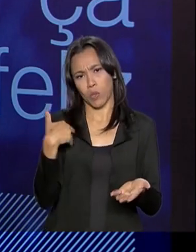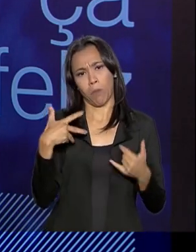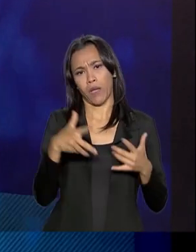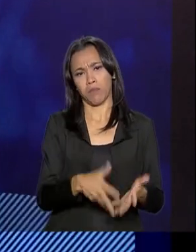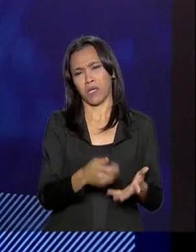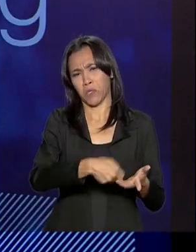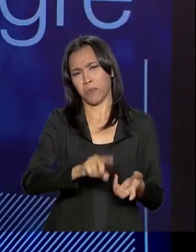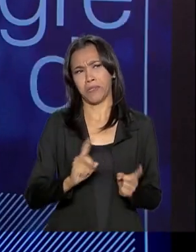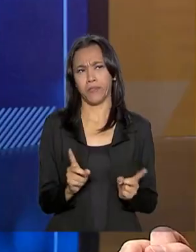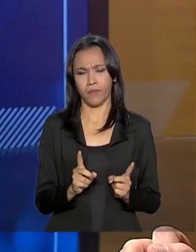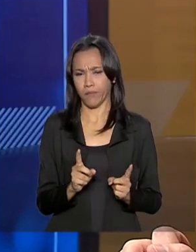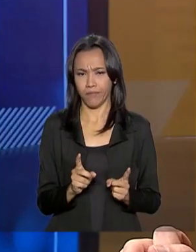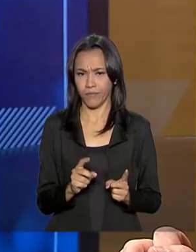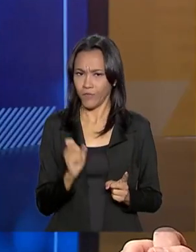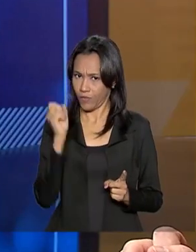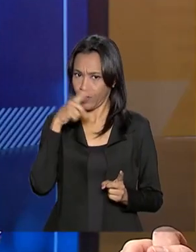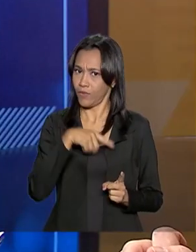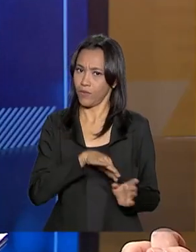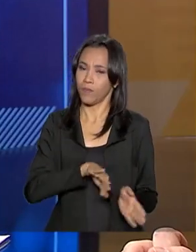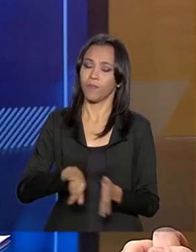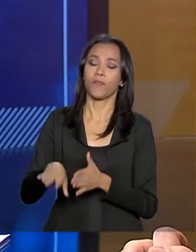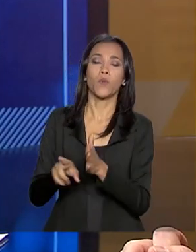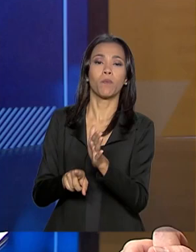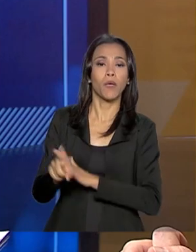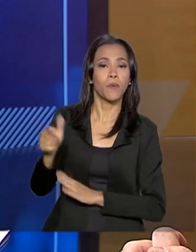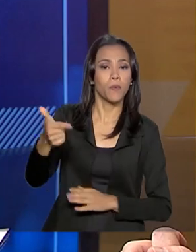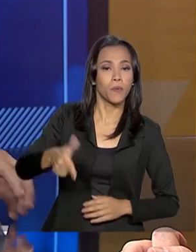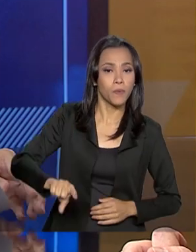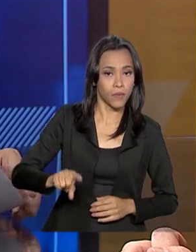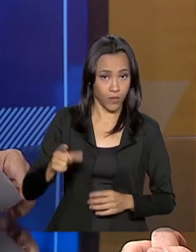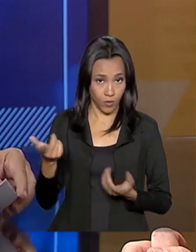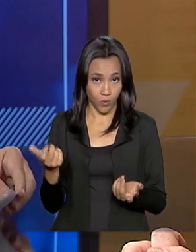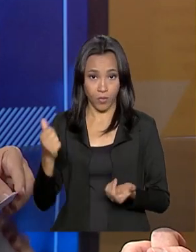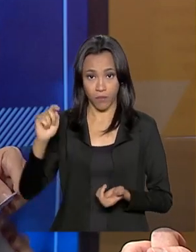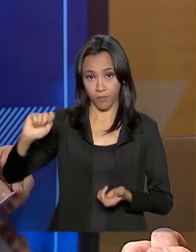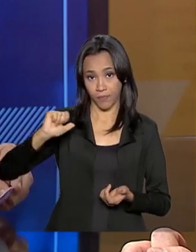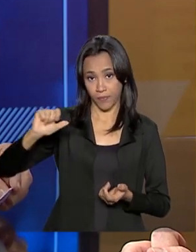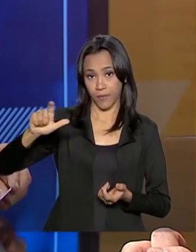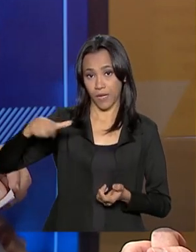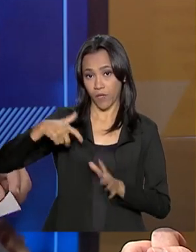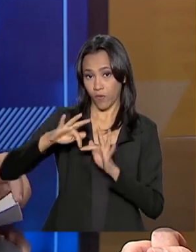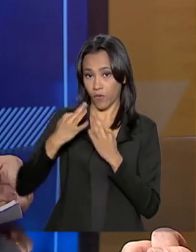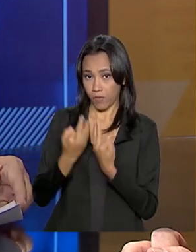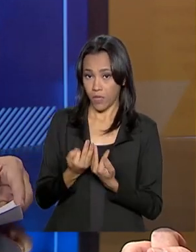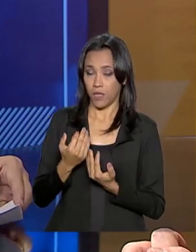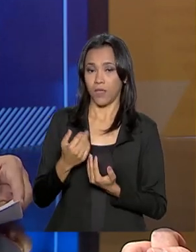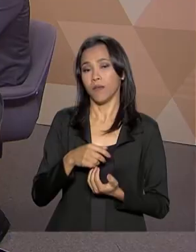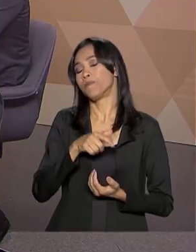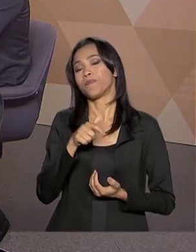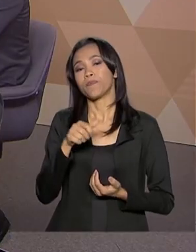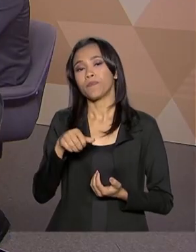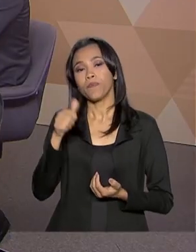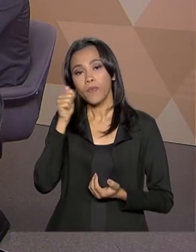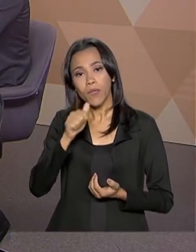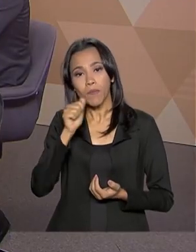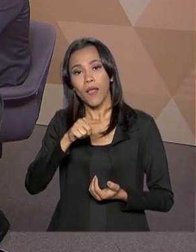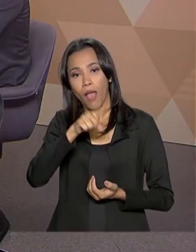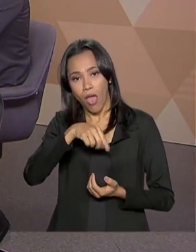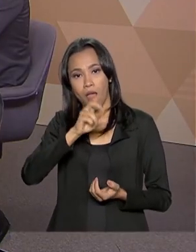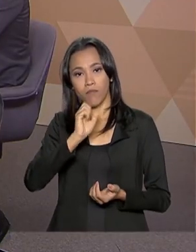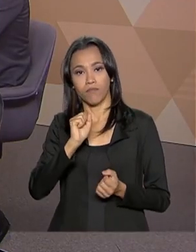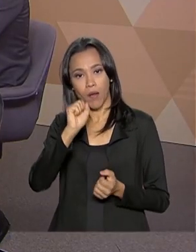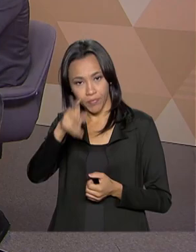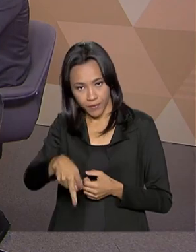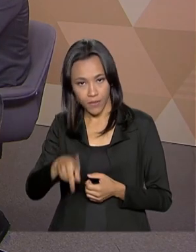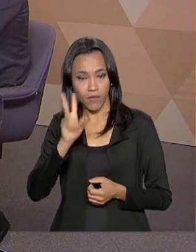sem precisar dele. Vamos agora a mais uma pergunta sobre o Bolsa Família, da Marilena Ramenzoni. Ela é aposentada.